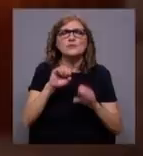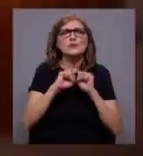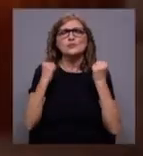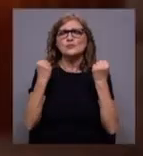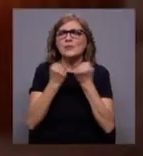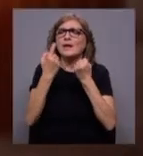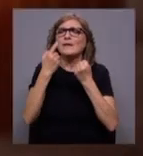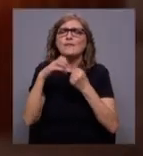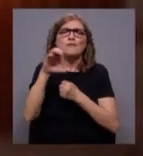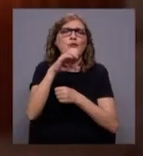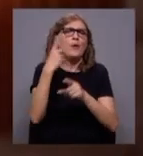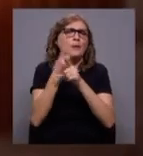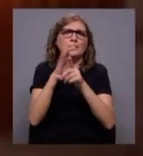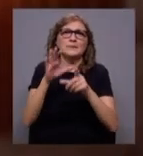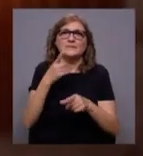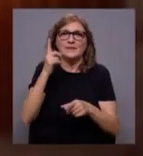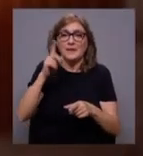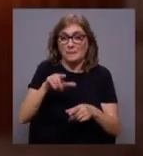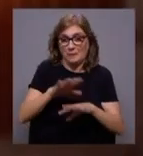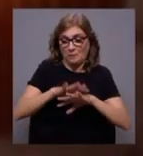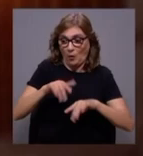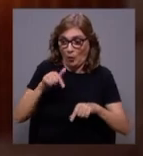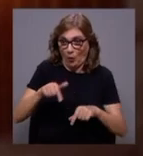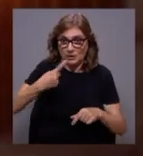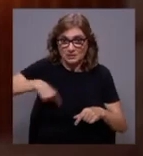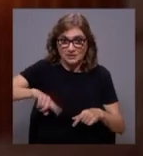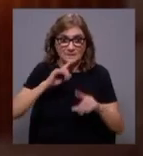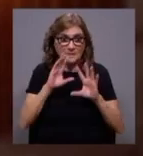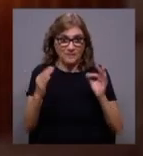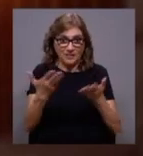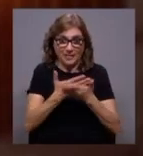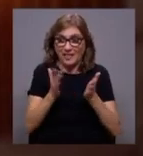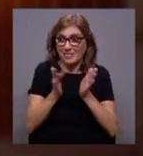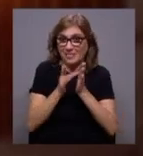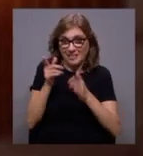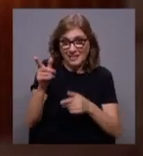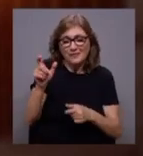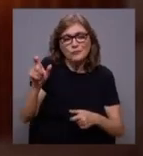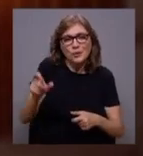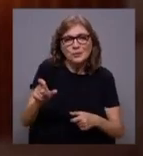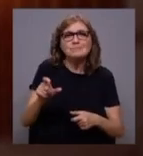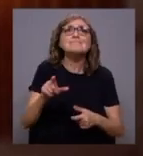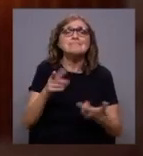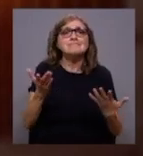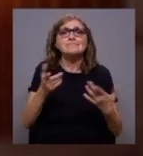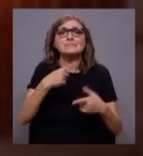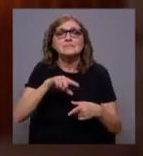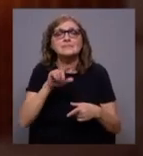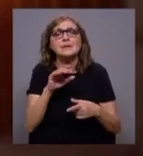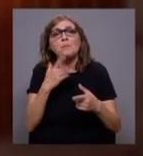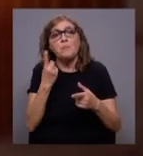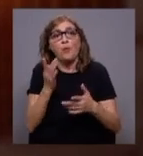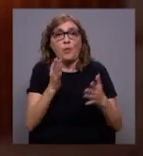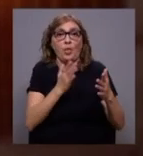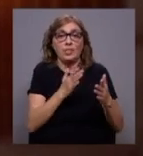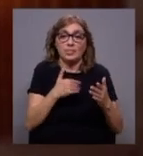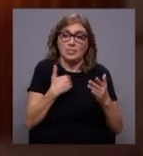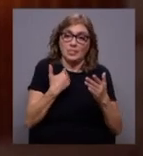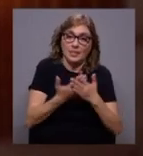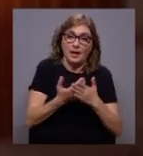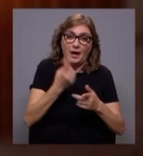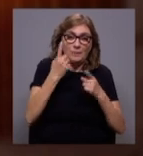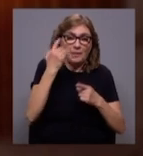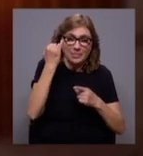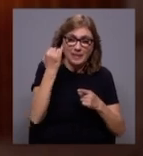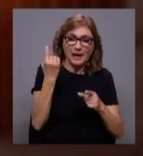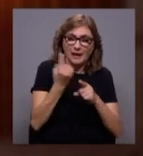múltiplas formas. O próprio facto de estarmos aqui a falar nos livros de Saramago acaba, por um lado, trazer algumas dessas